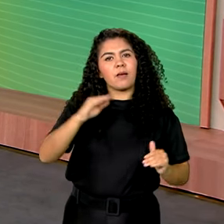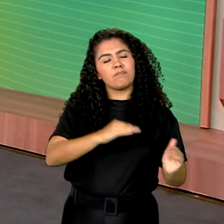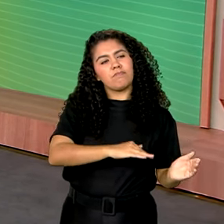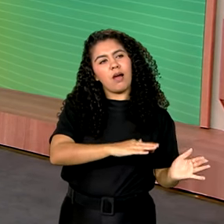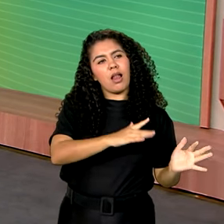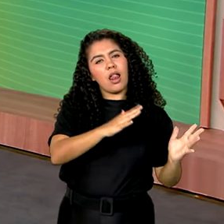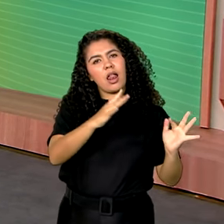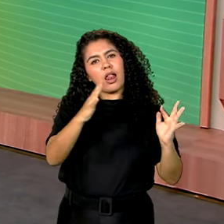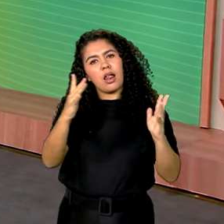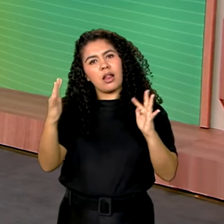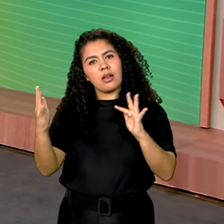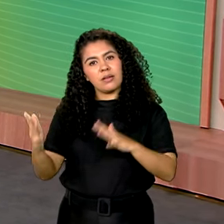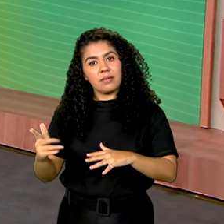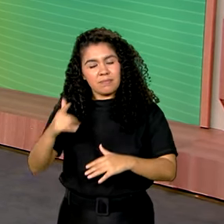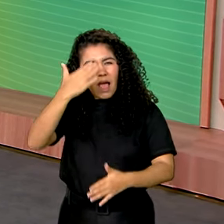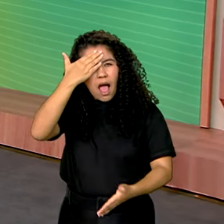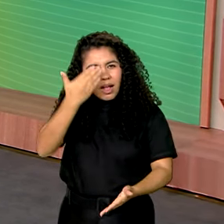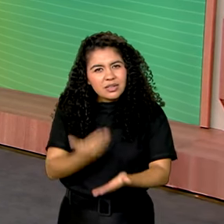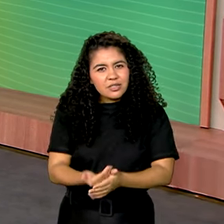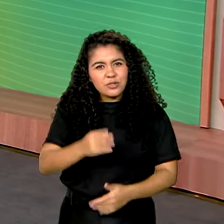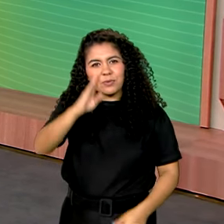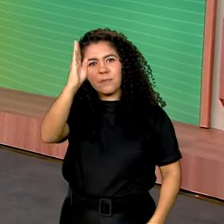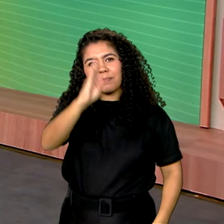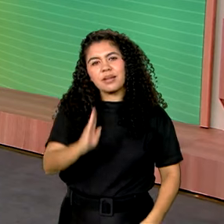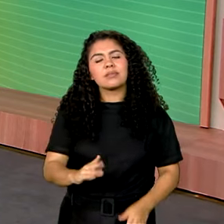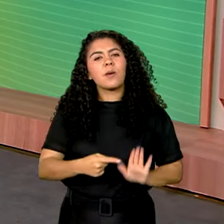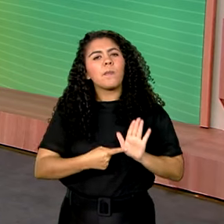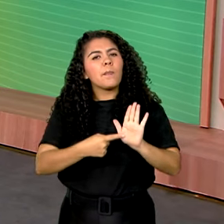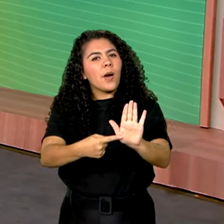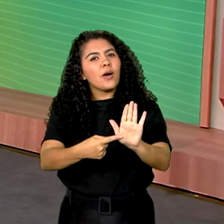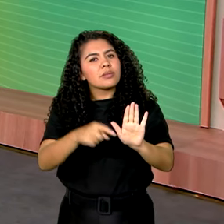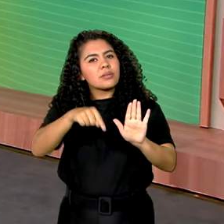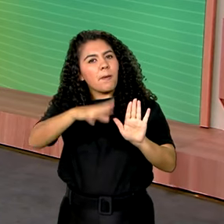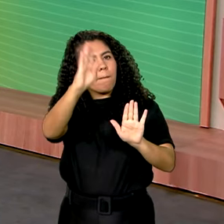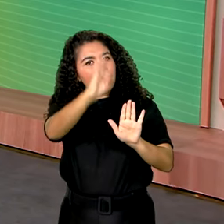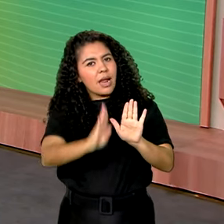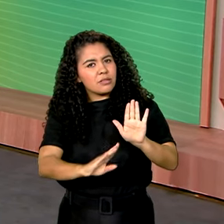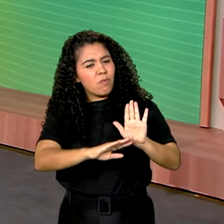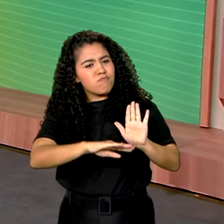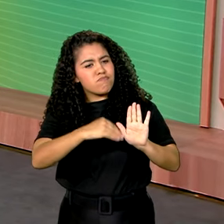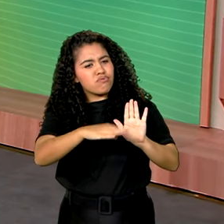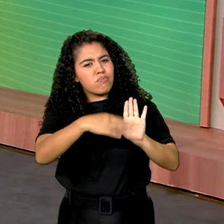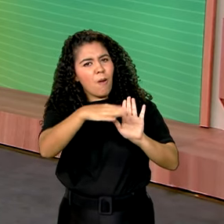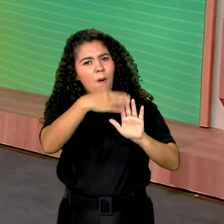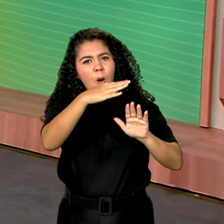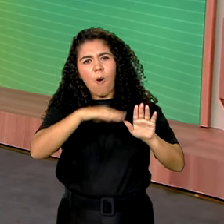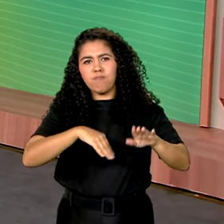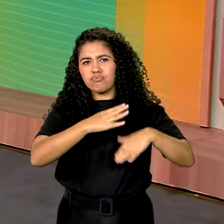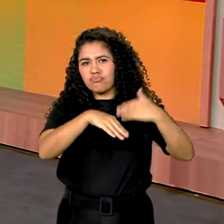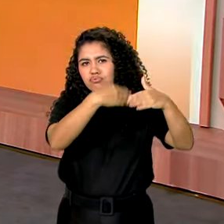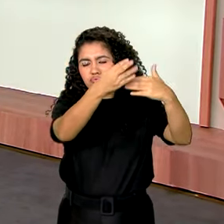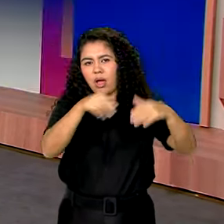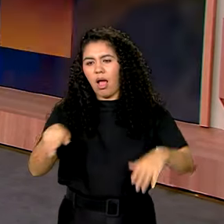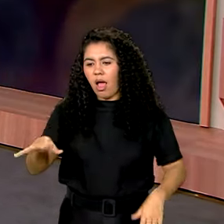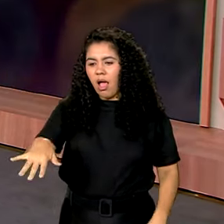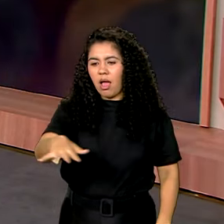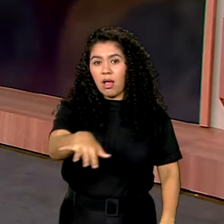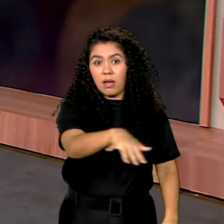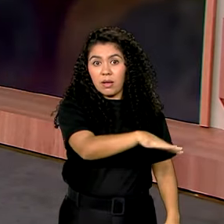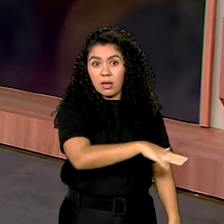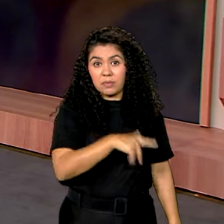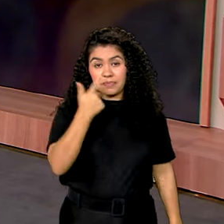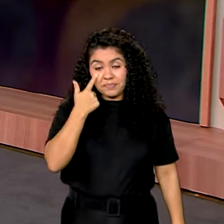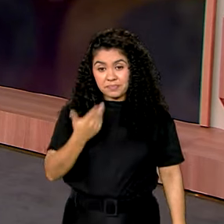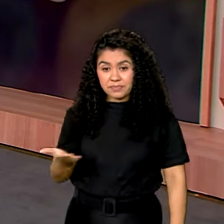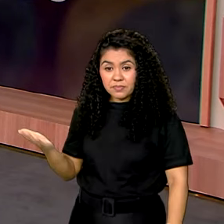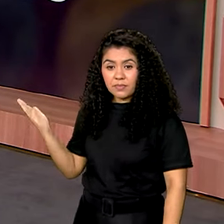da semana. o quadro Fé no Brasil, que mostra como o país está avançando nas mais diferentes áreas. Então, a gente vai